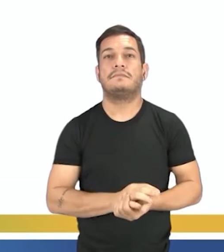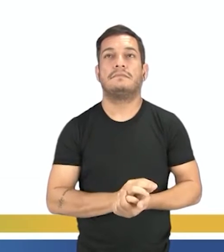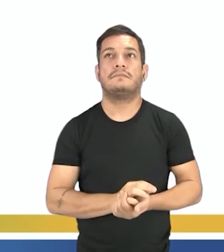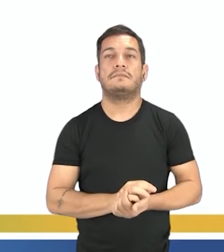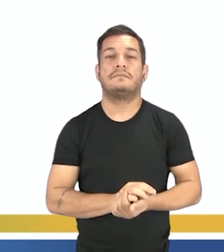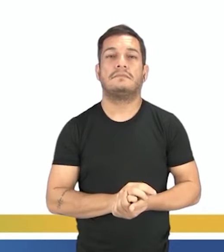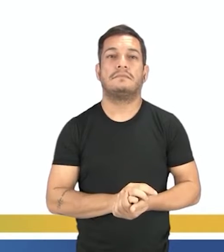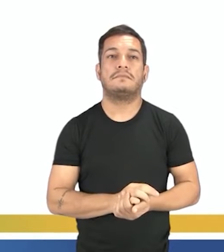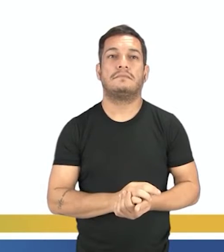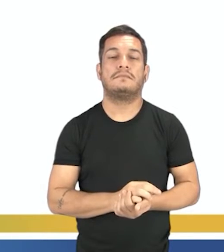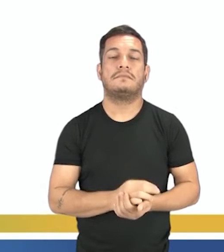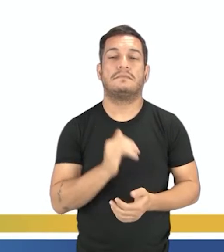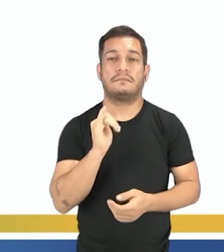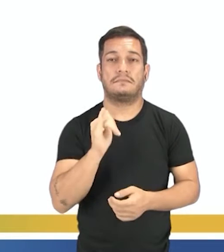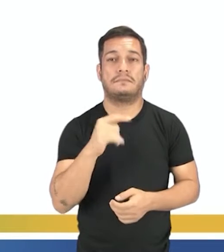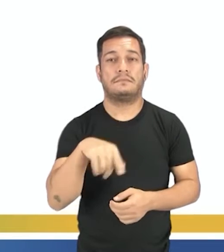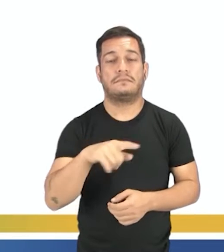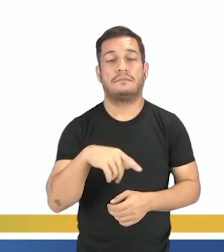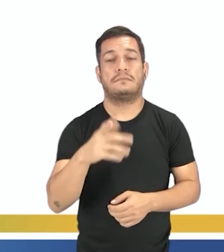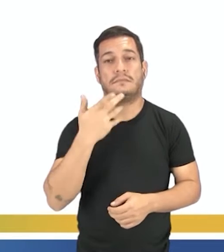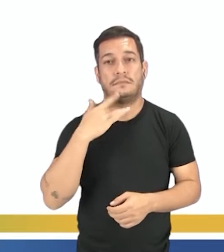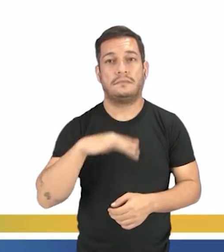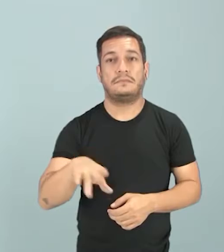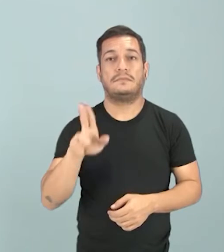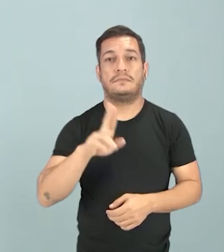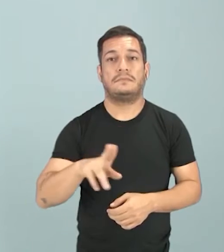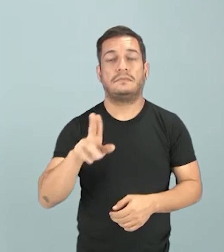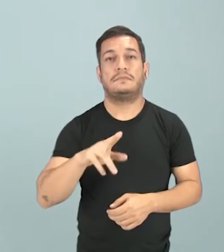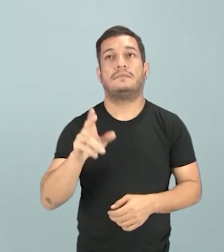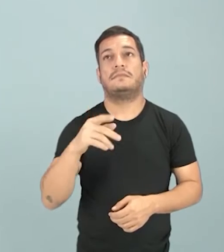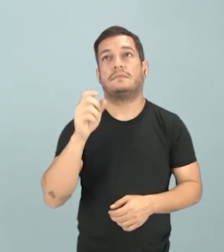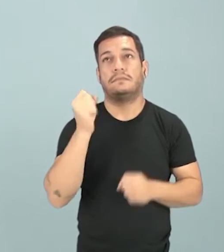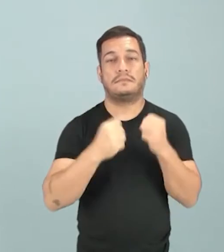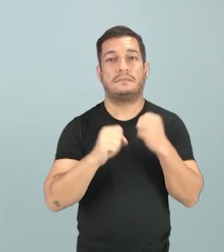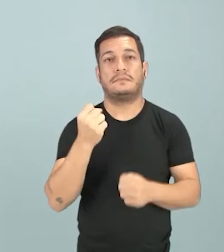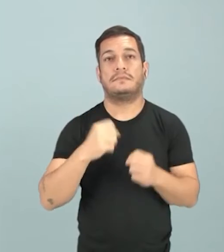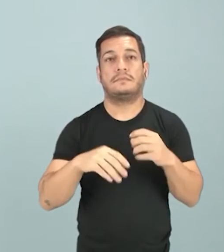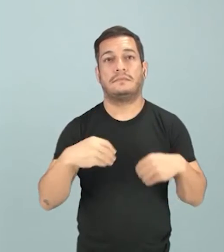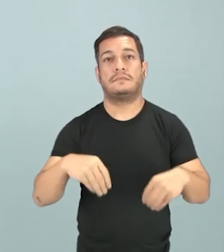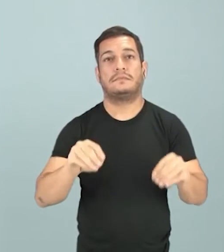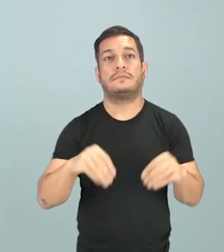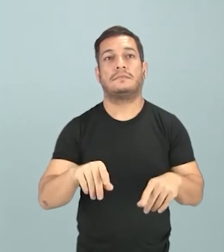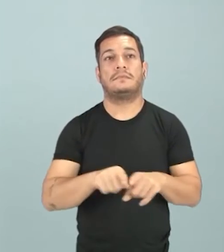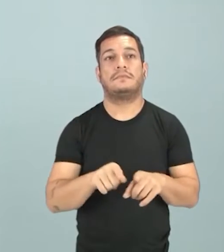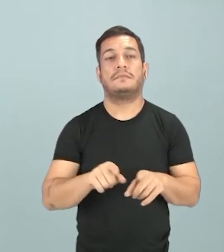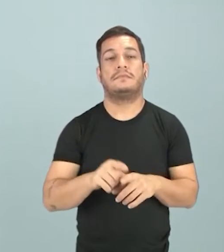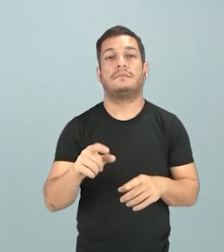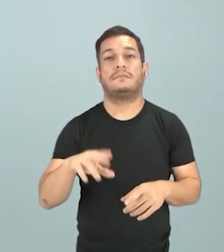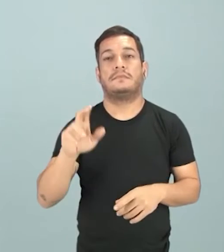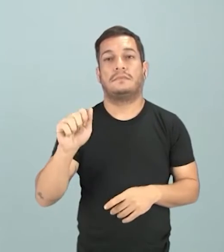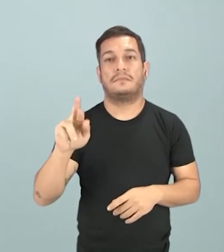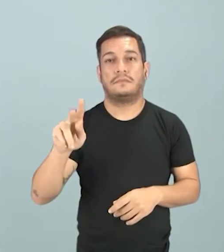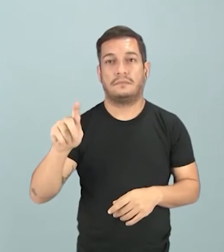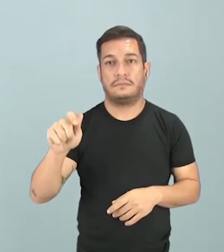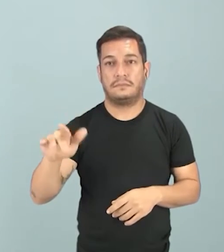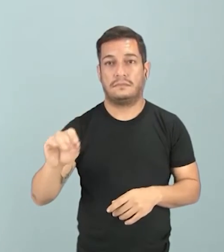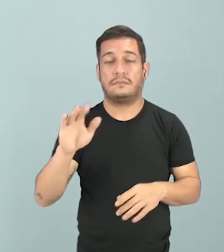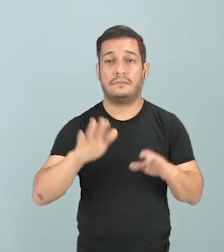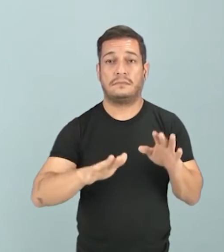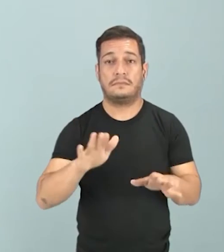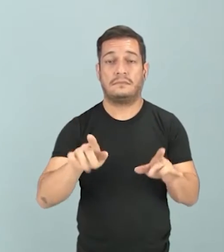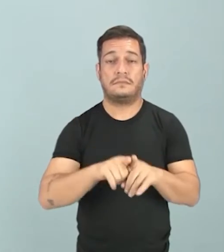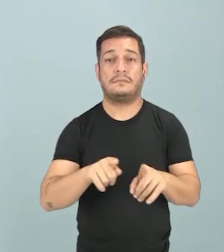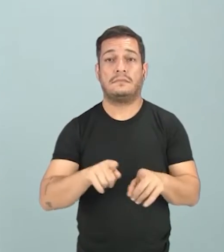Como eu coloquei, as crianças eram tanto utilizadas nas fábricas textas como nas minas de carvão. E muitas